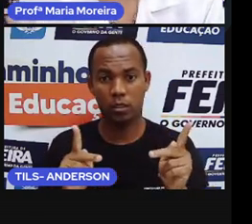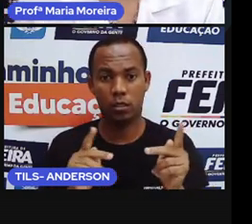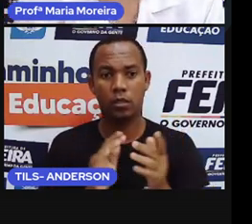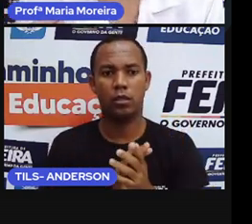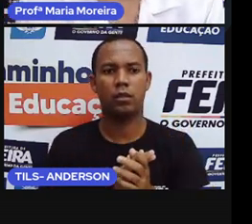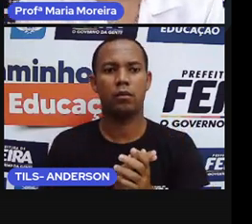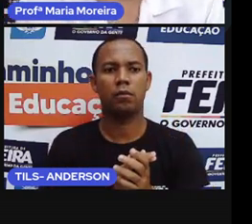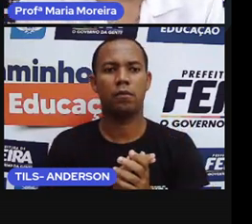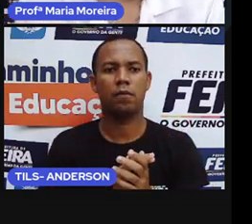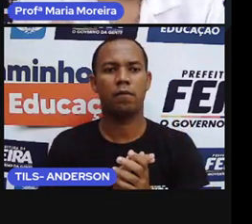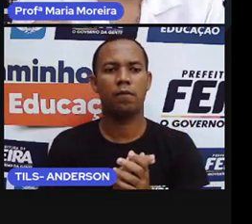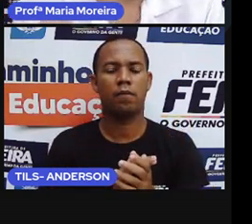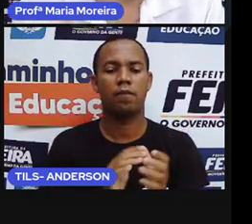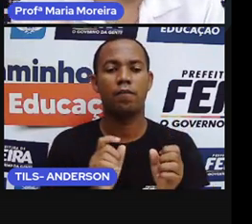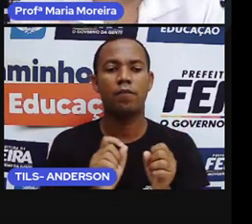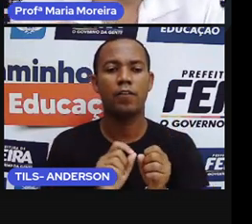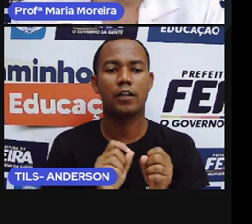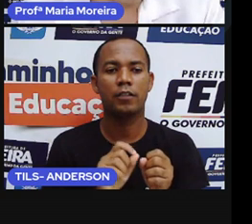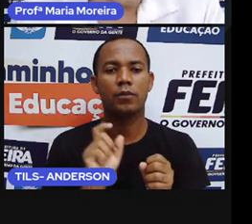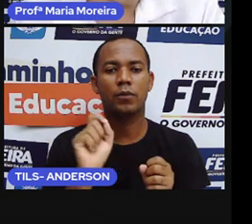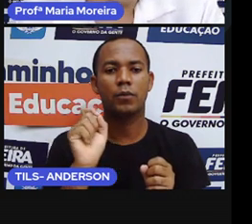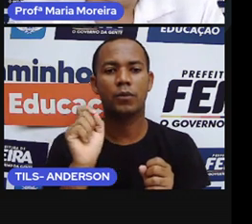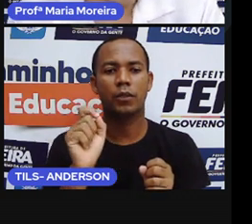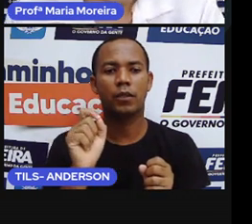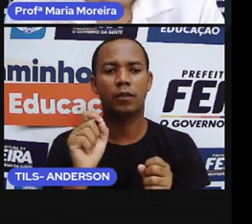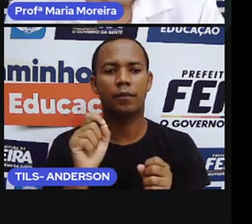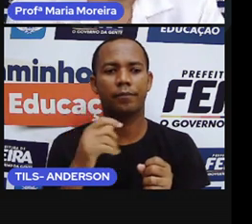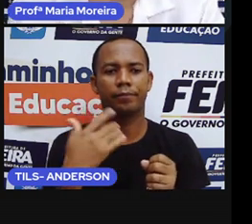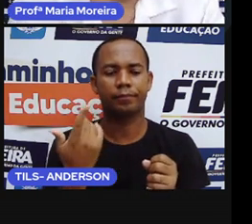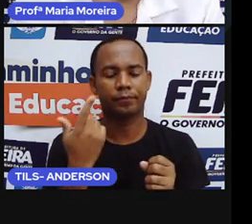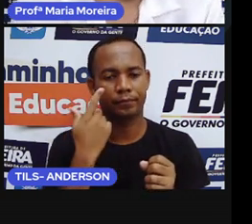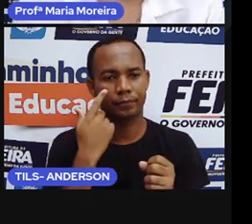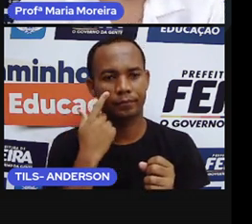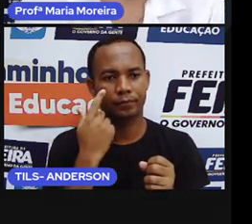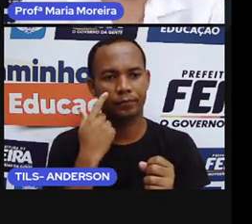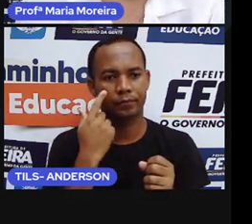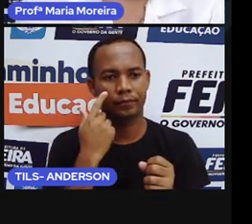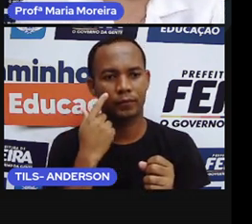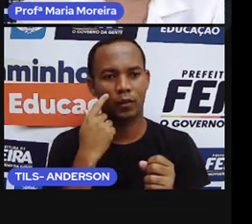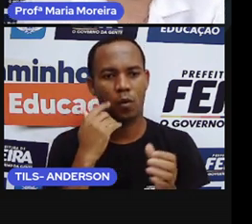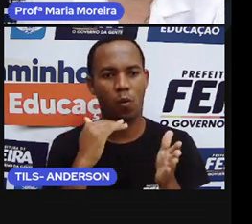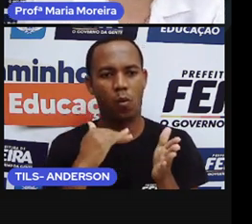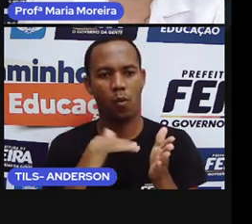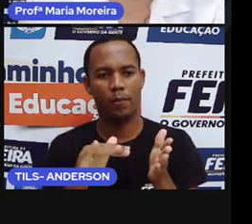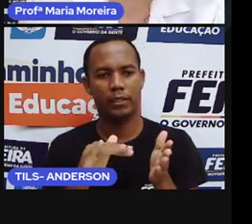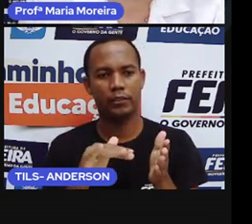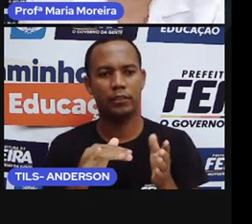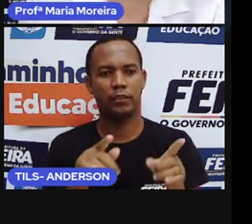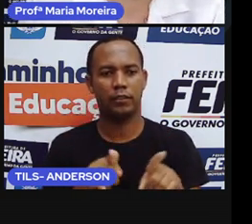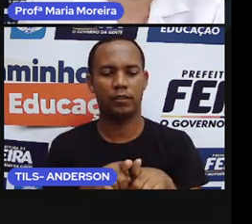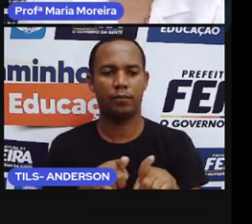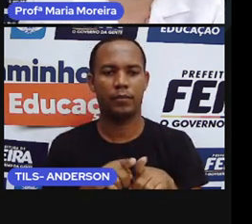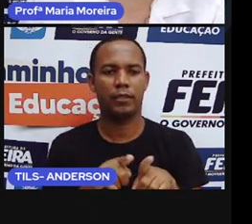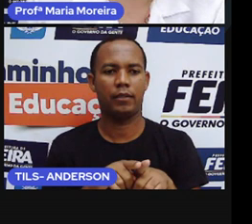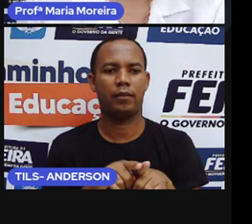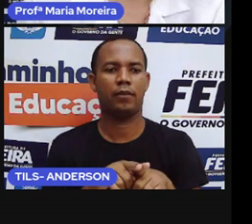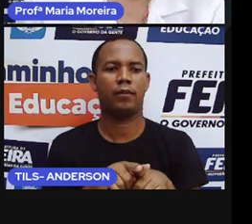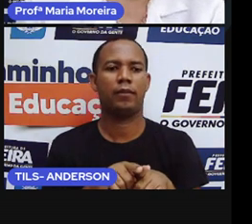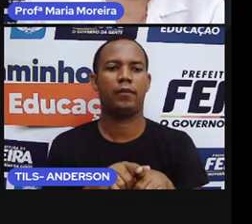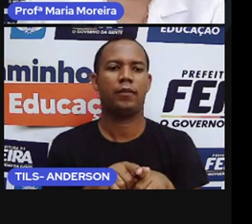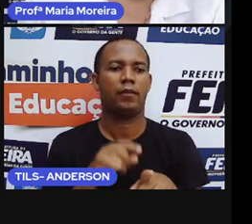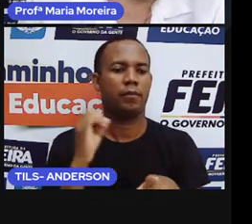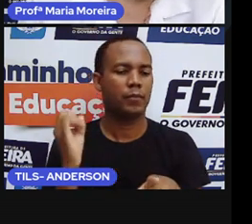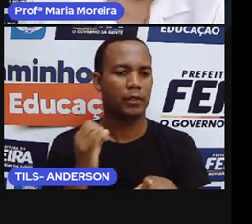isso, você faz o quê? Compartilhe e marque aqui a CEDUC, que é muito importante pra gente